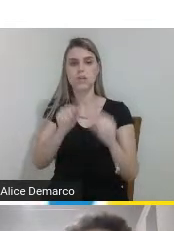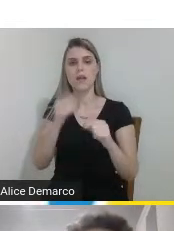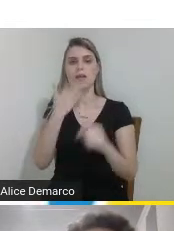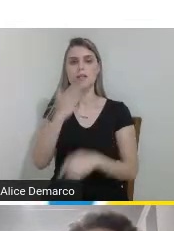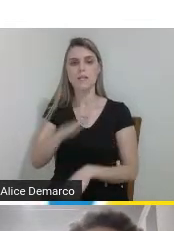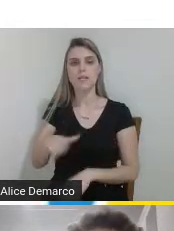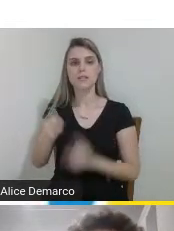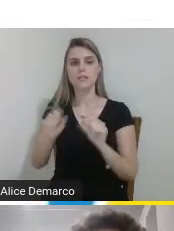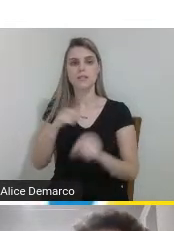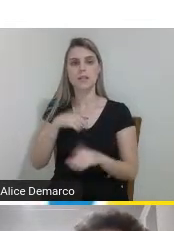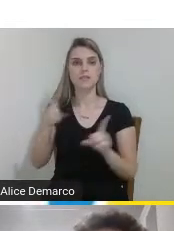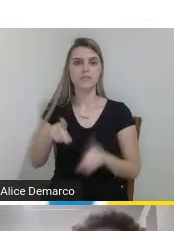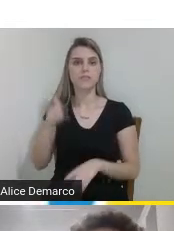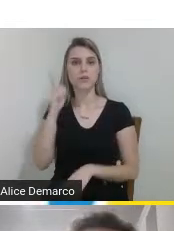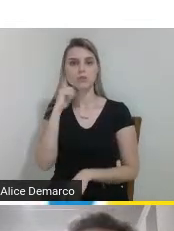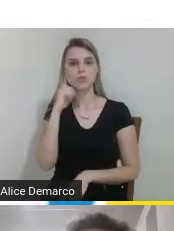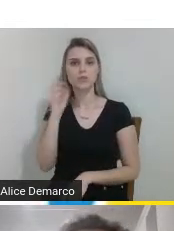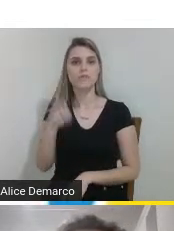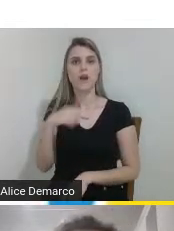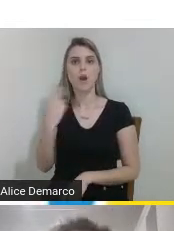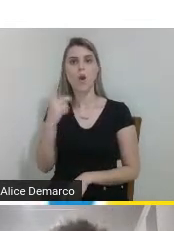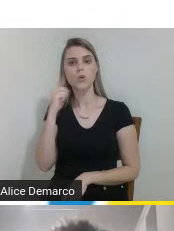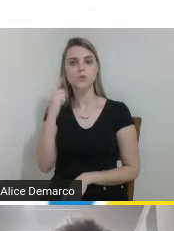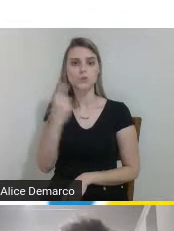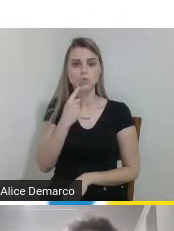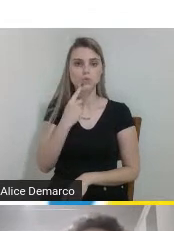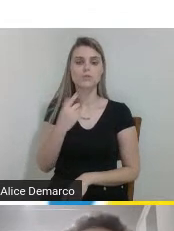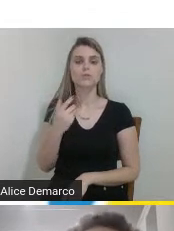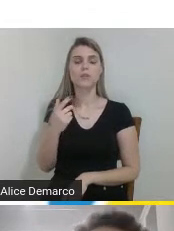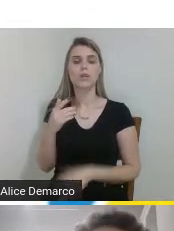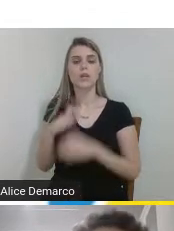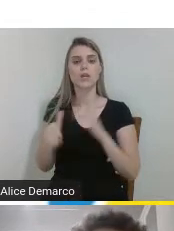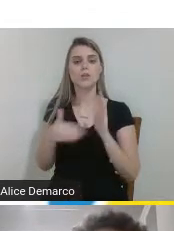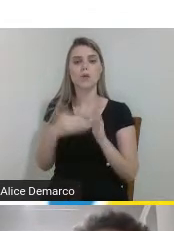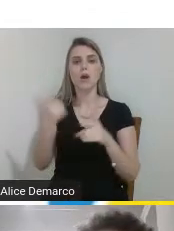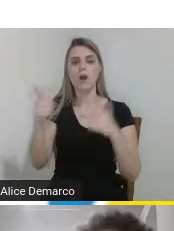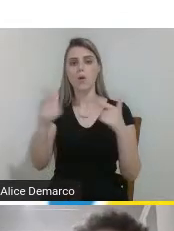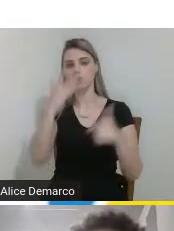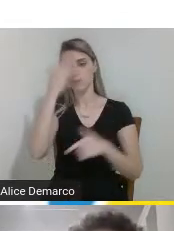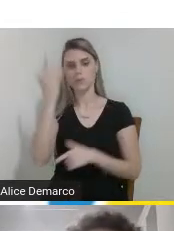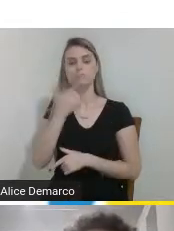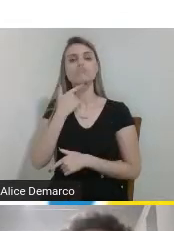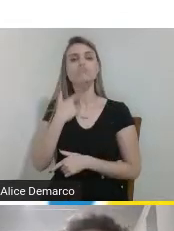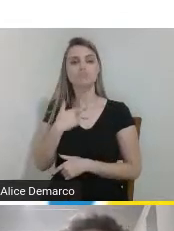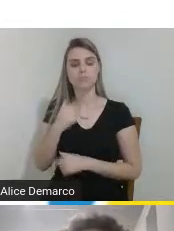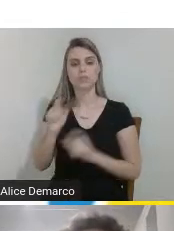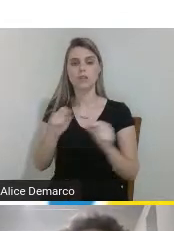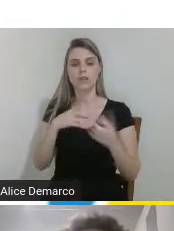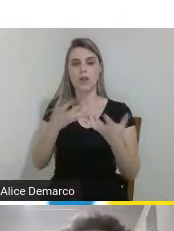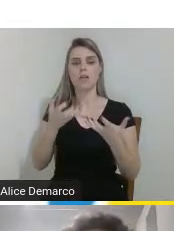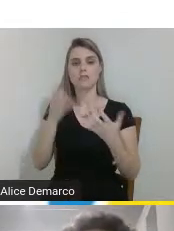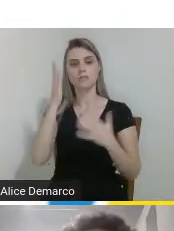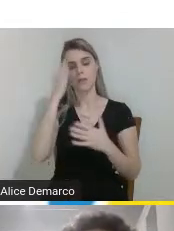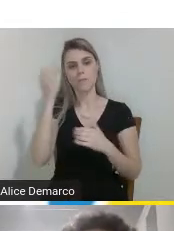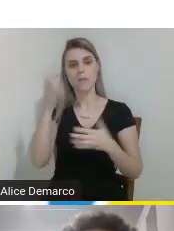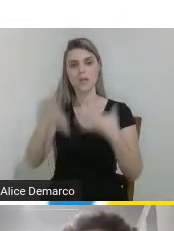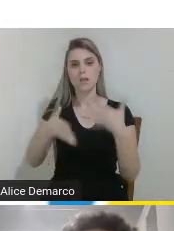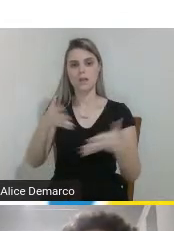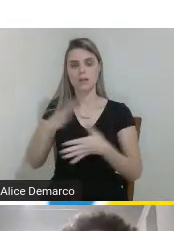auditiva ou surdez e todos os demais interessados em aprender alguns conceitos iniciais em libras próximo